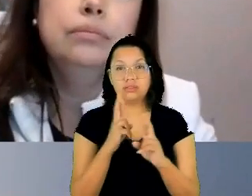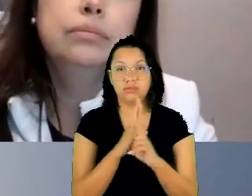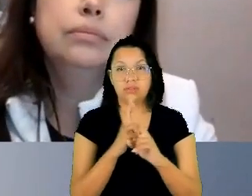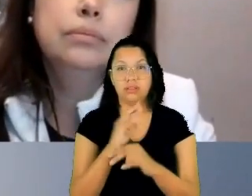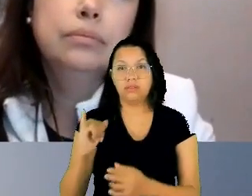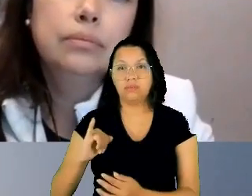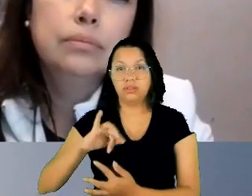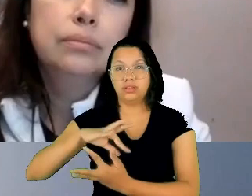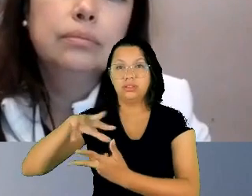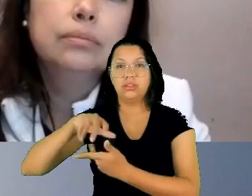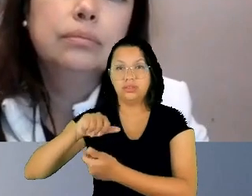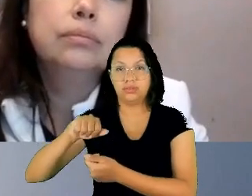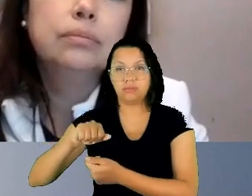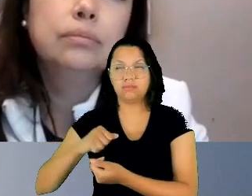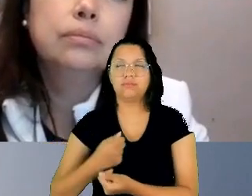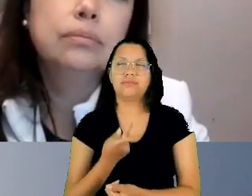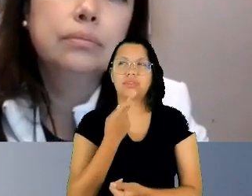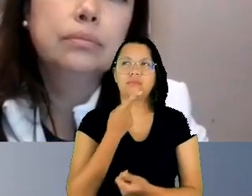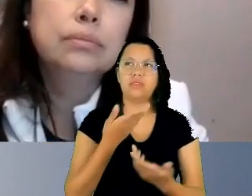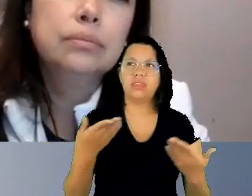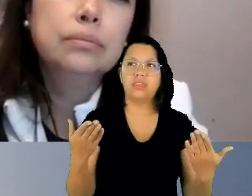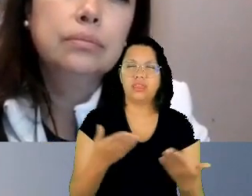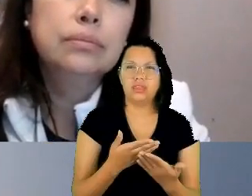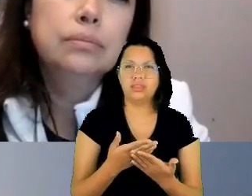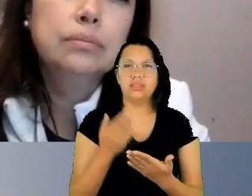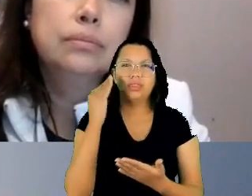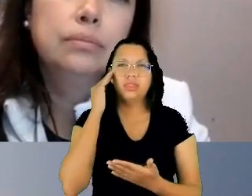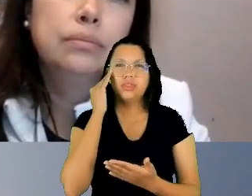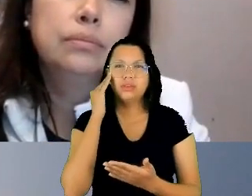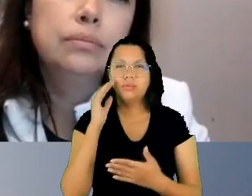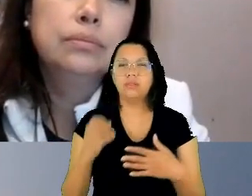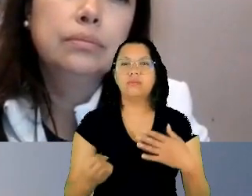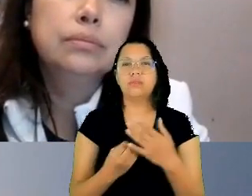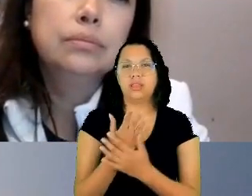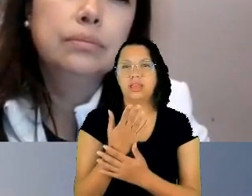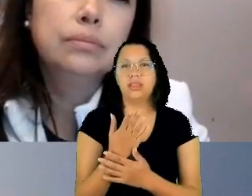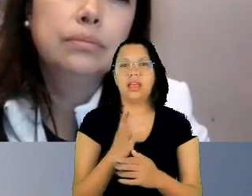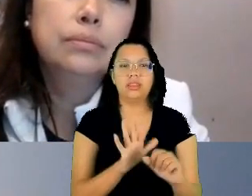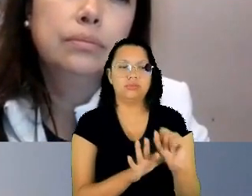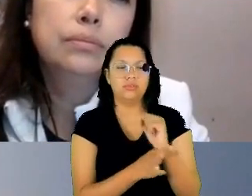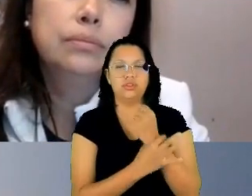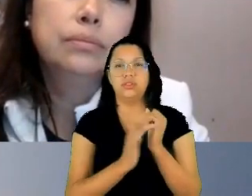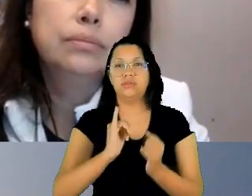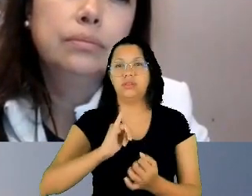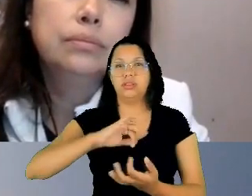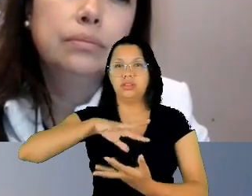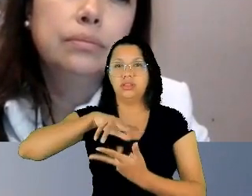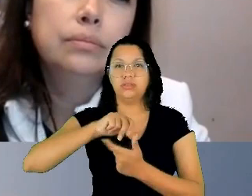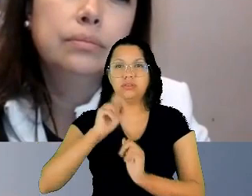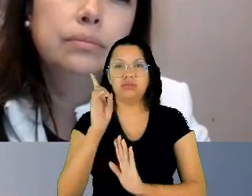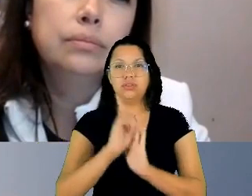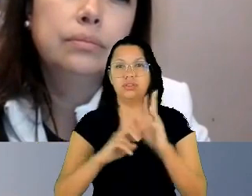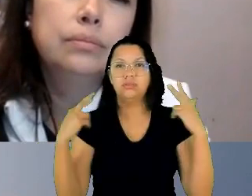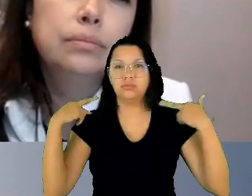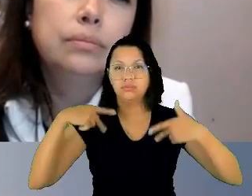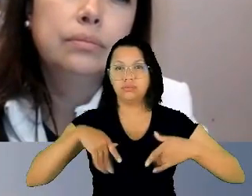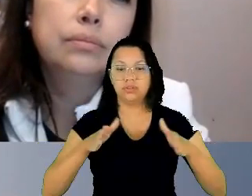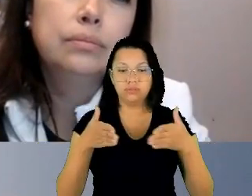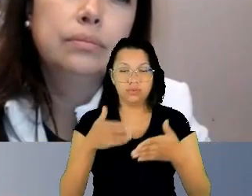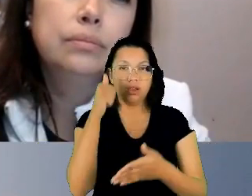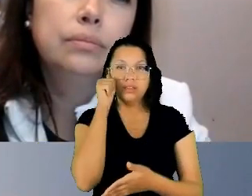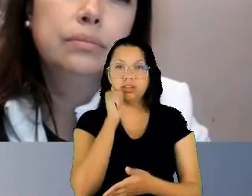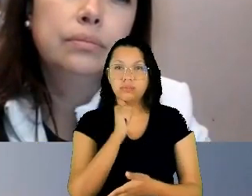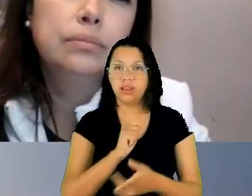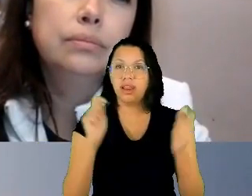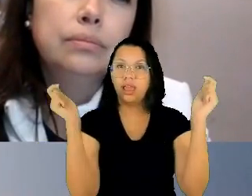hoje se forma protetiva internacional de proteção de direitos humanos das mulheres, ela é capaz de refletir ao longo